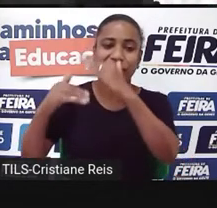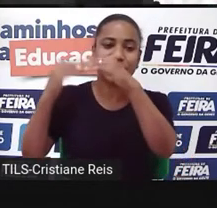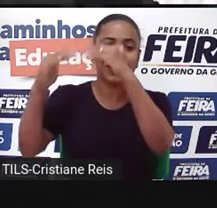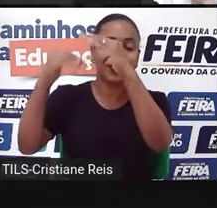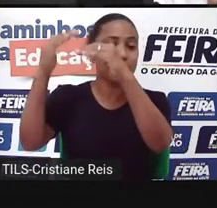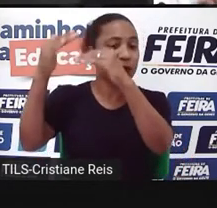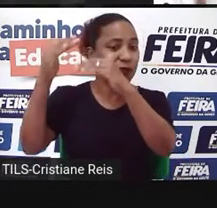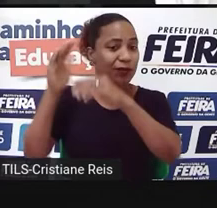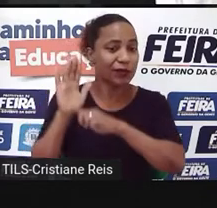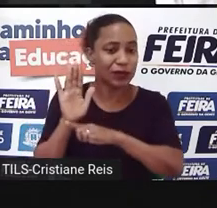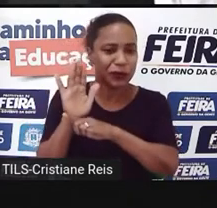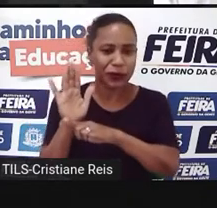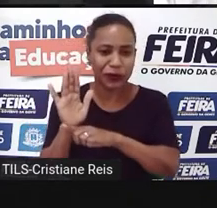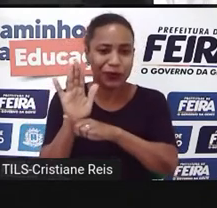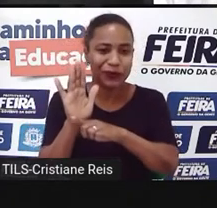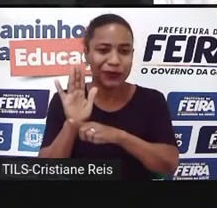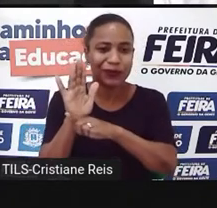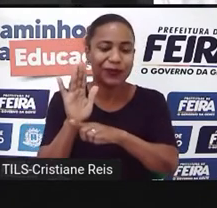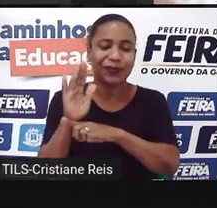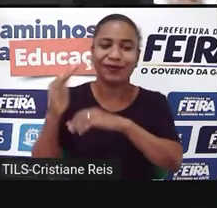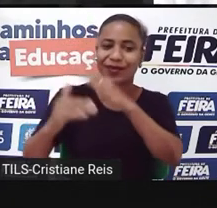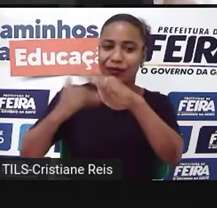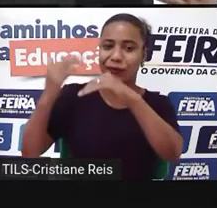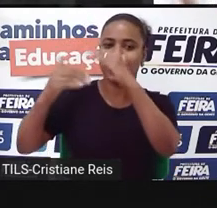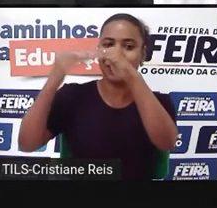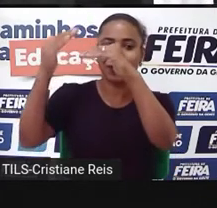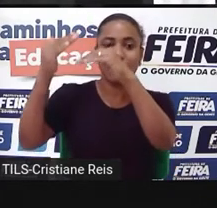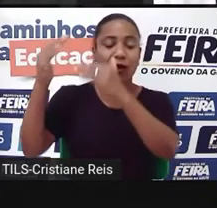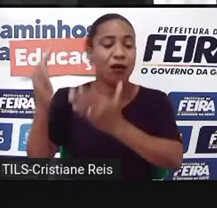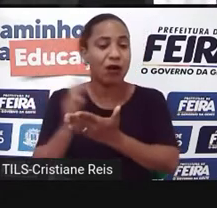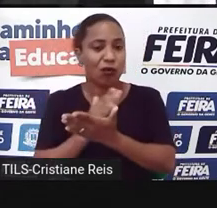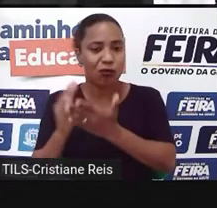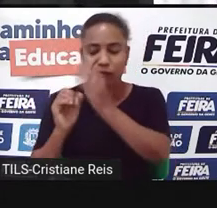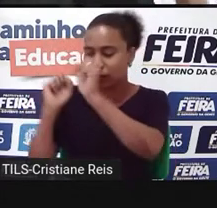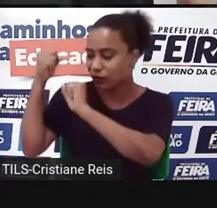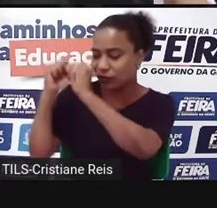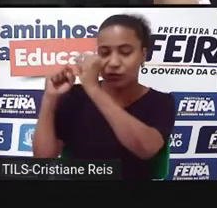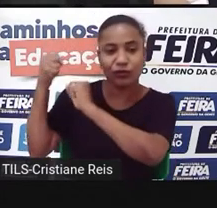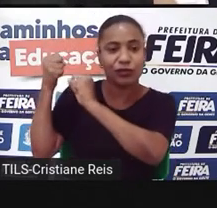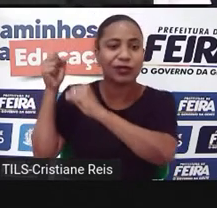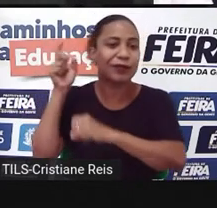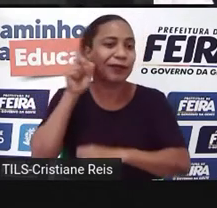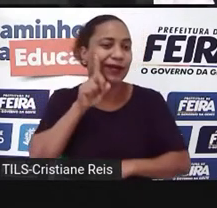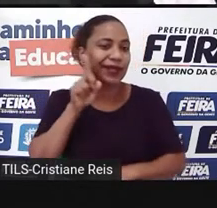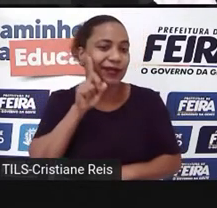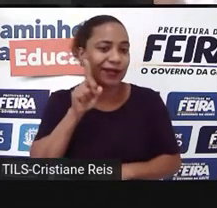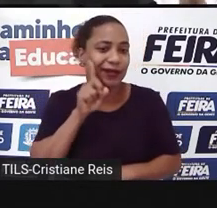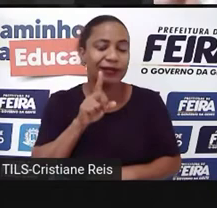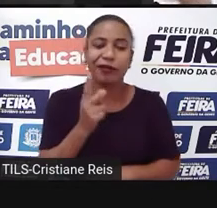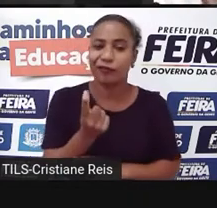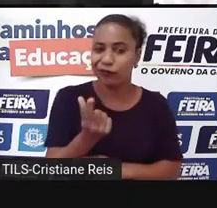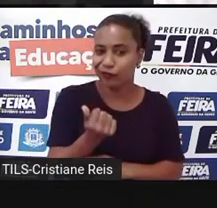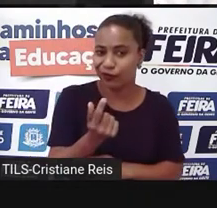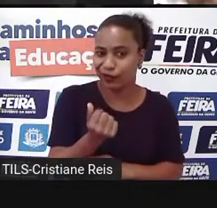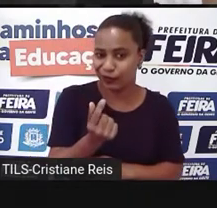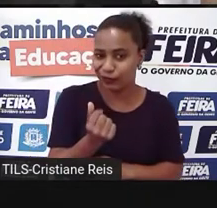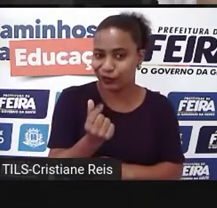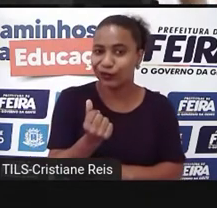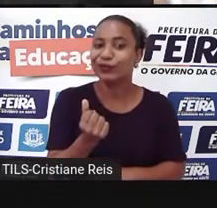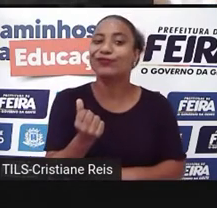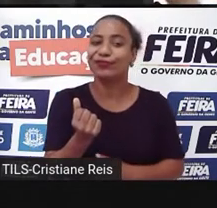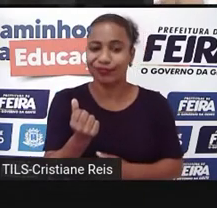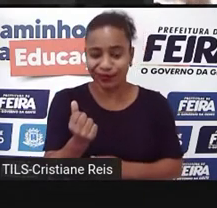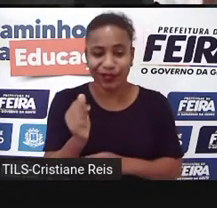injeção das indústrias, principalmente, né? Algumas indústrias norte-americanas chegaram lá, investiram aí nesse espaço